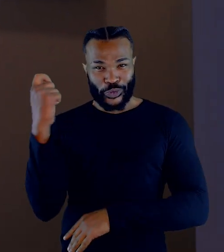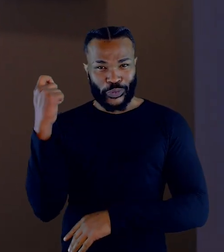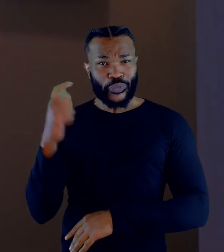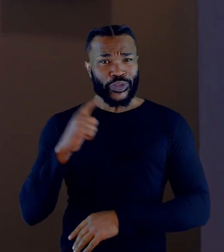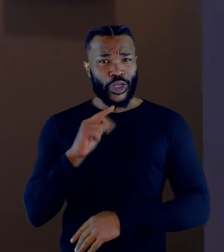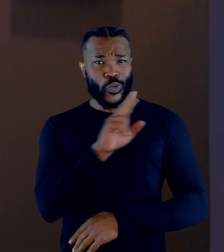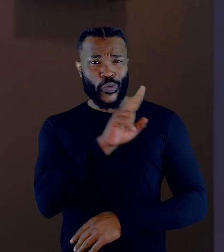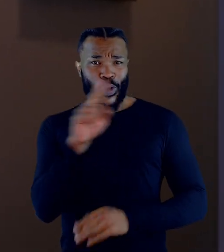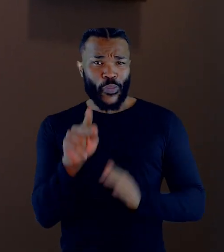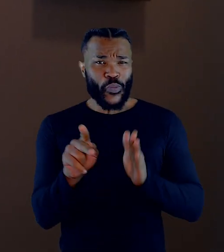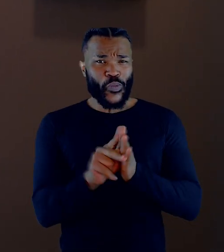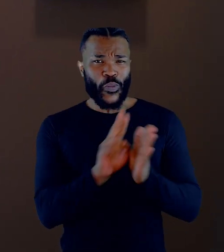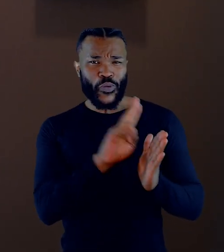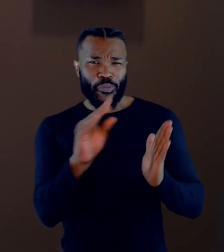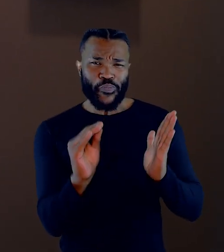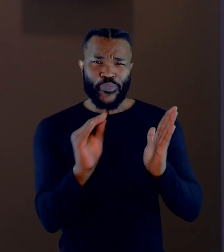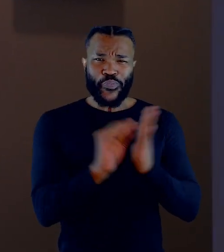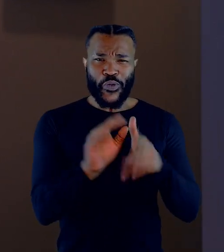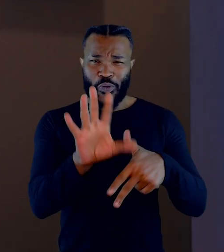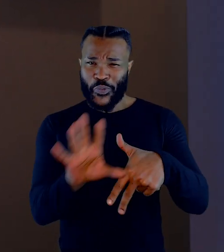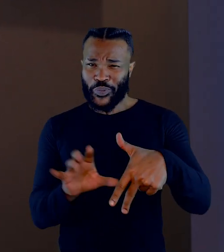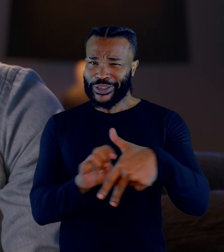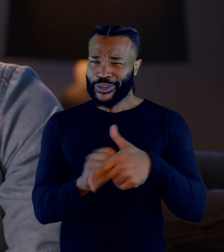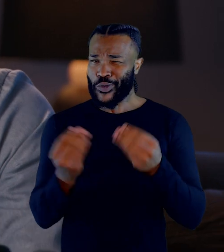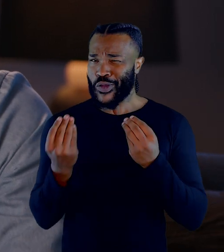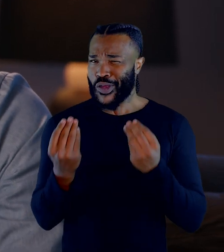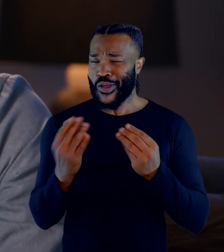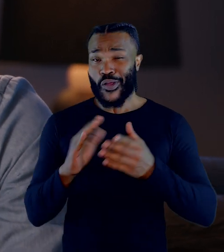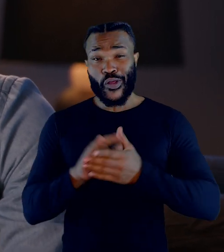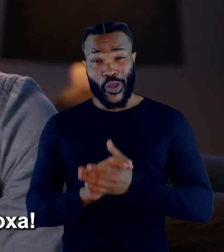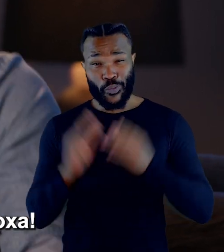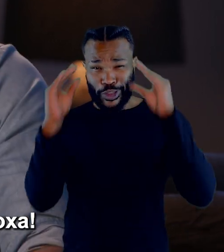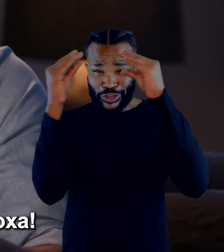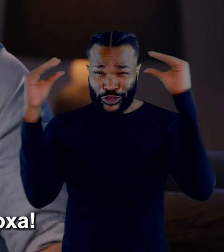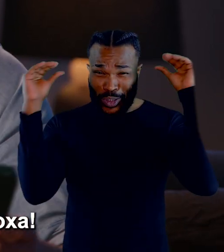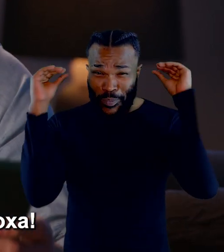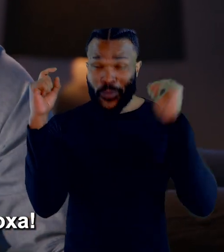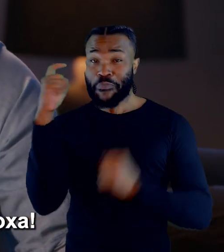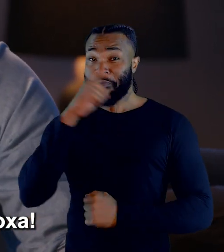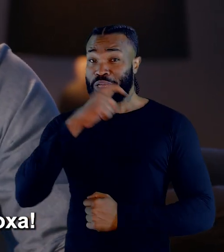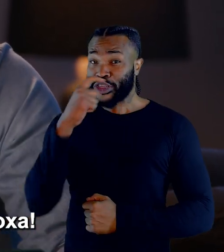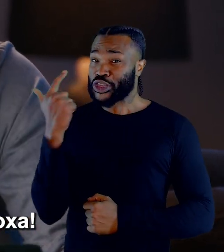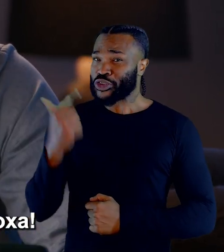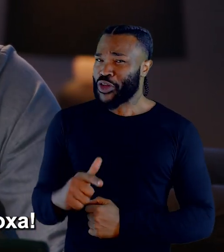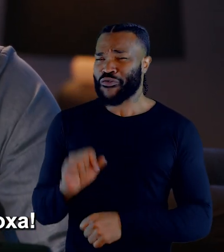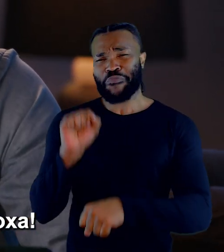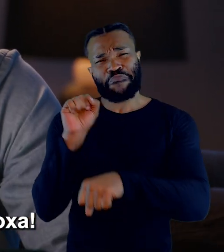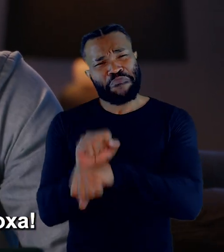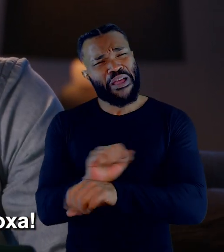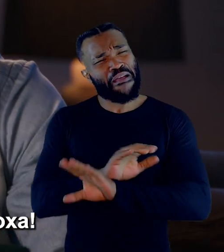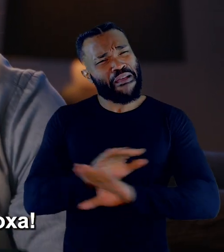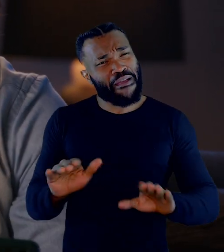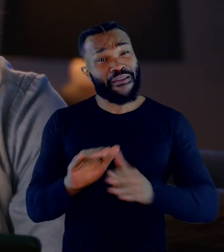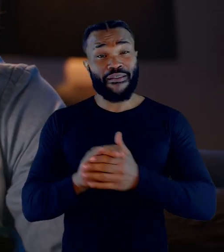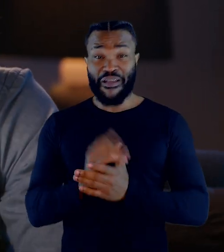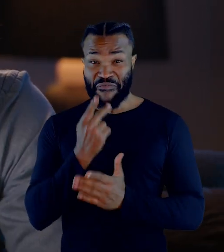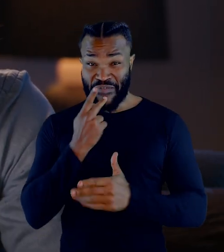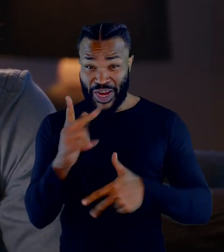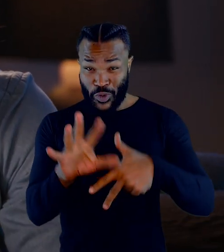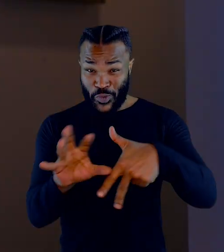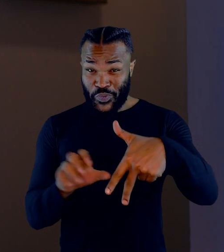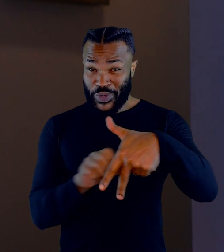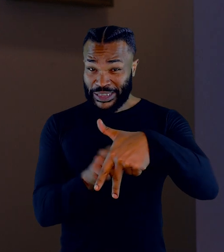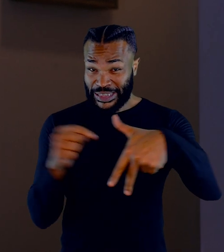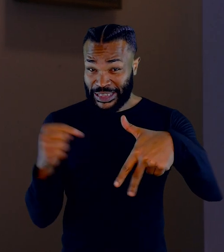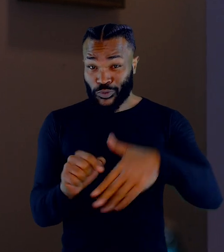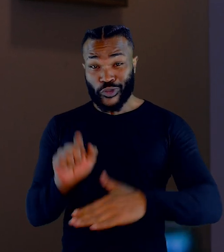tem o nome na lista da corrupção. Ah, ô chapéu, essa mentira de novo, deixa de papinho, poxa. Vamos falar